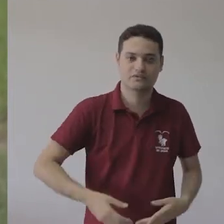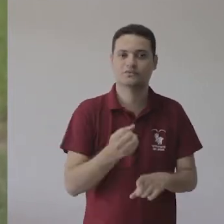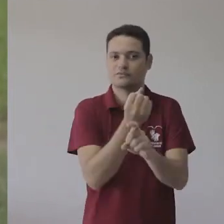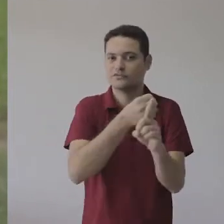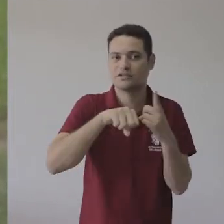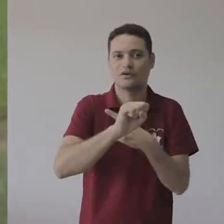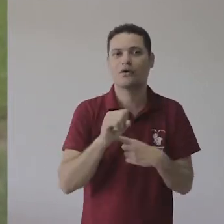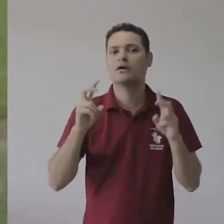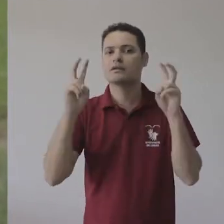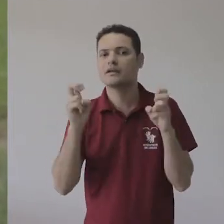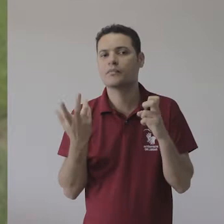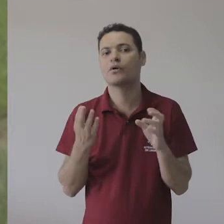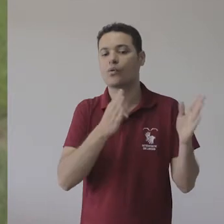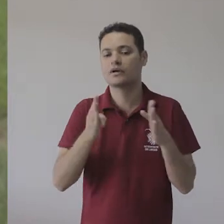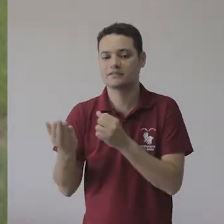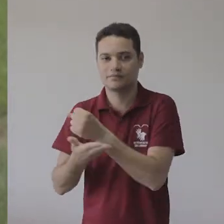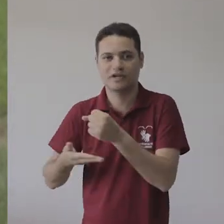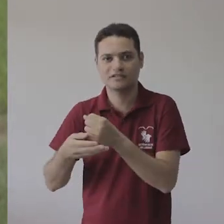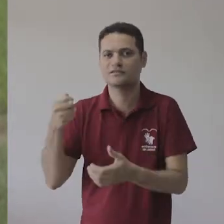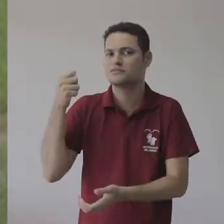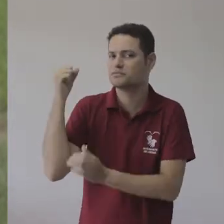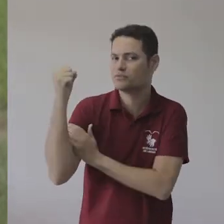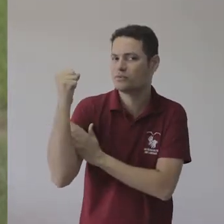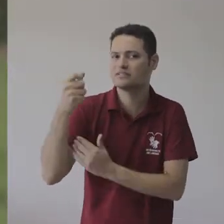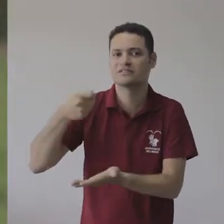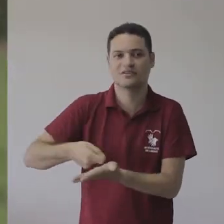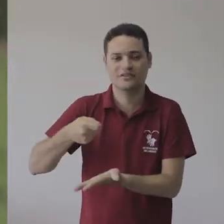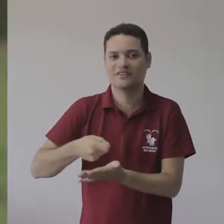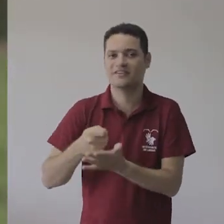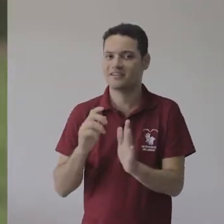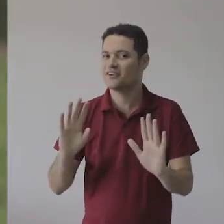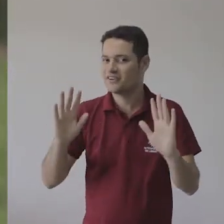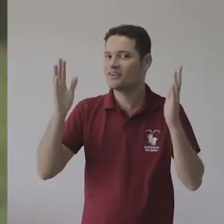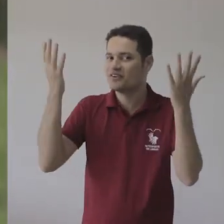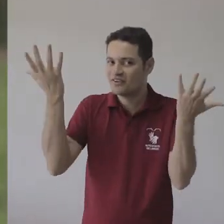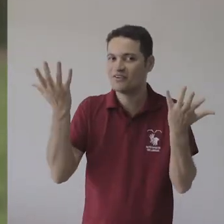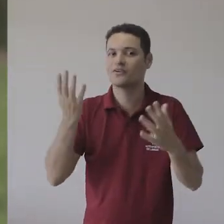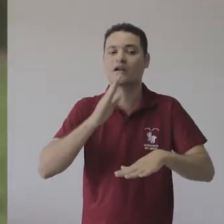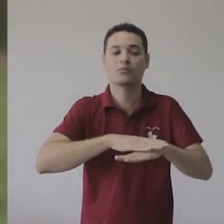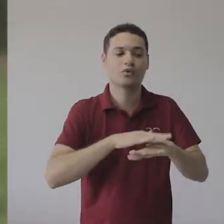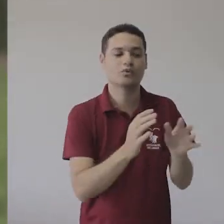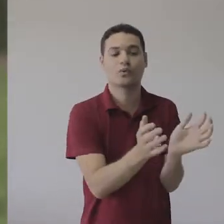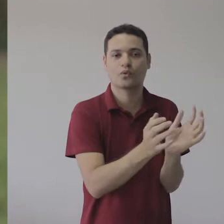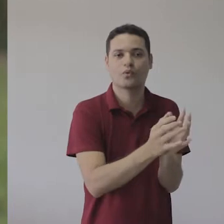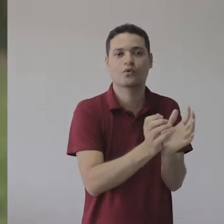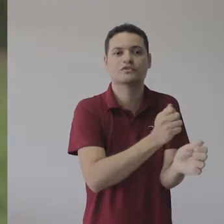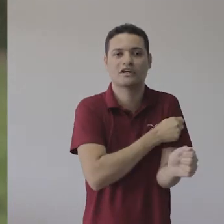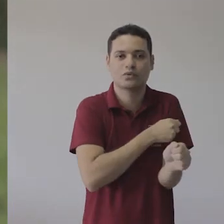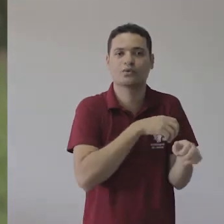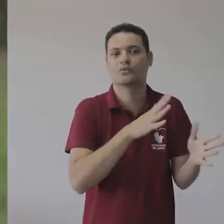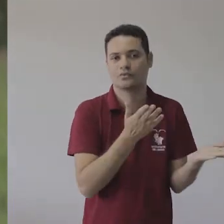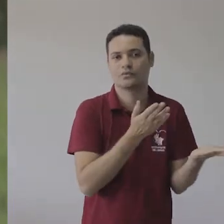social, com o tema Organizar a Base para Fortalecer a Luta. O evento é uma das instâncias organizativas do Movimento